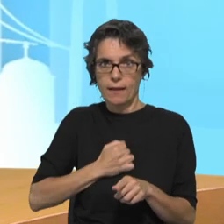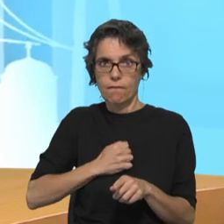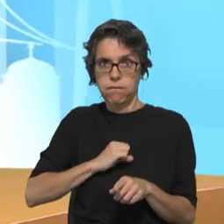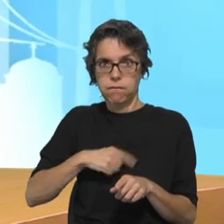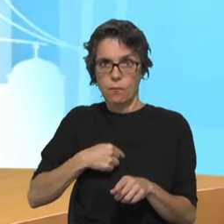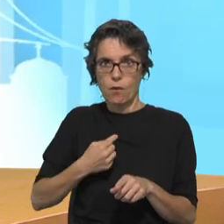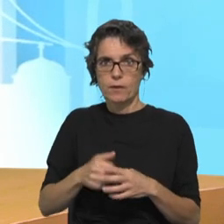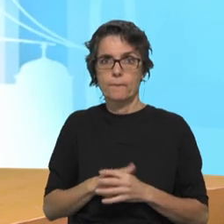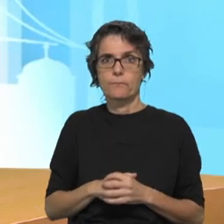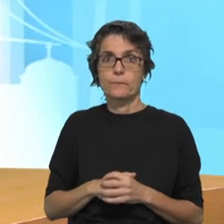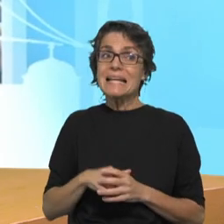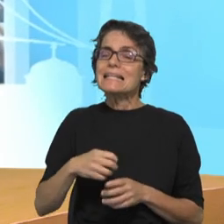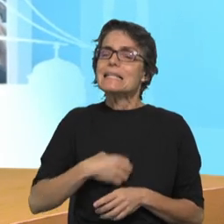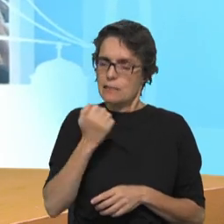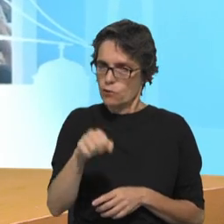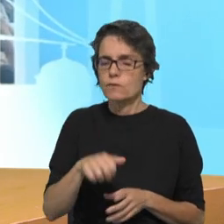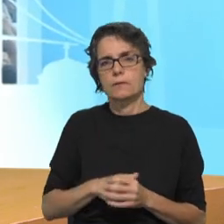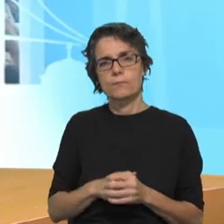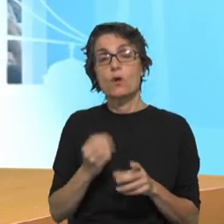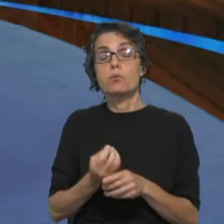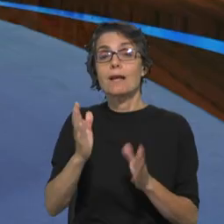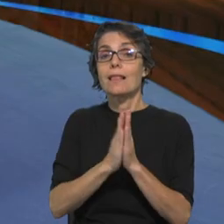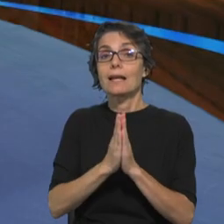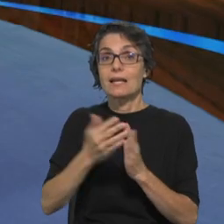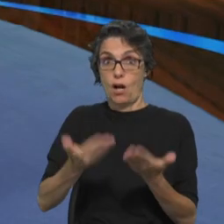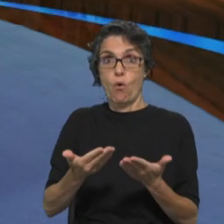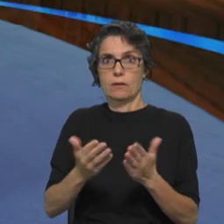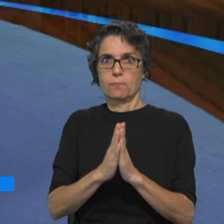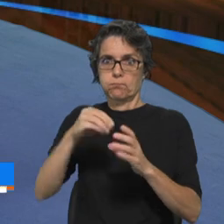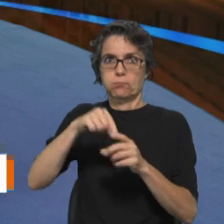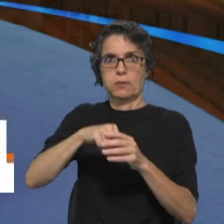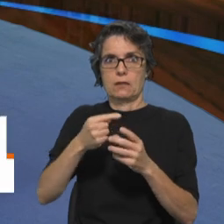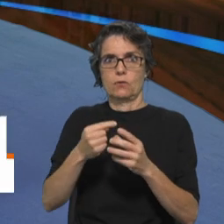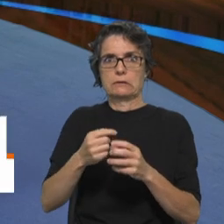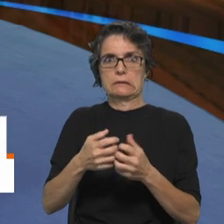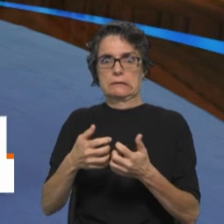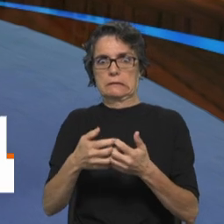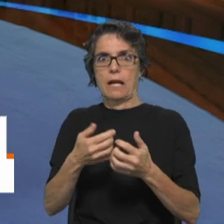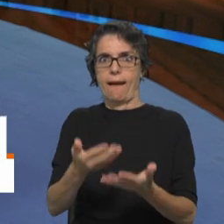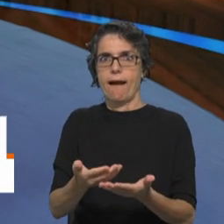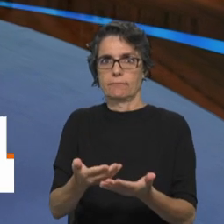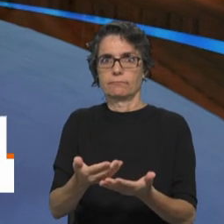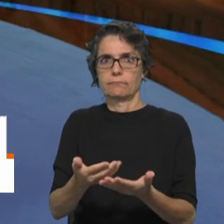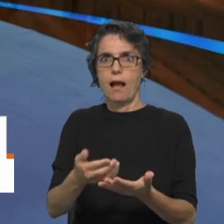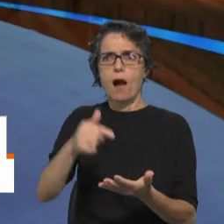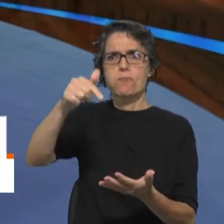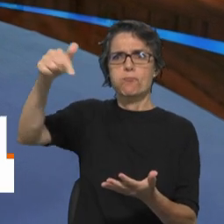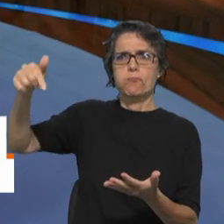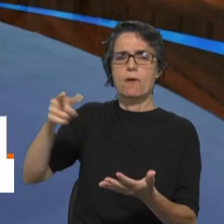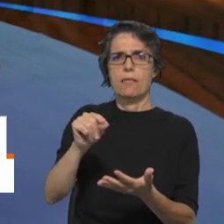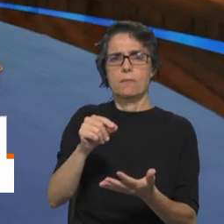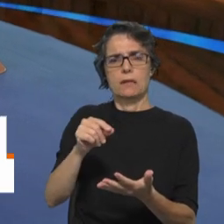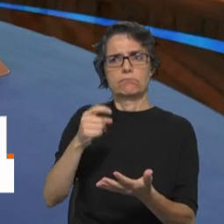quanto dentro da Igreja há tensões e há, porventura, correntes que pensam que